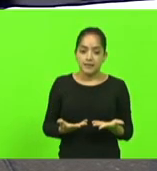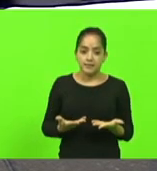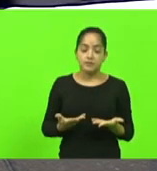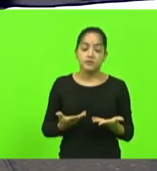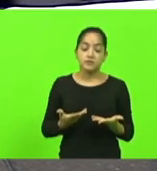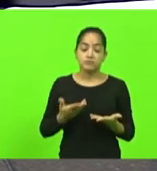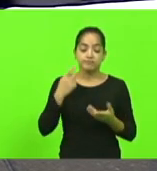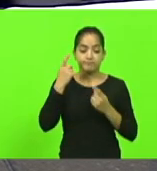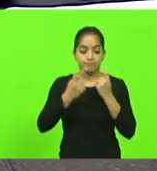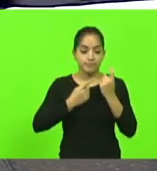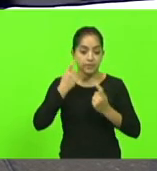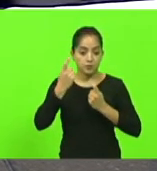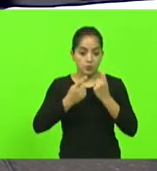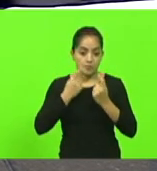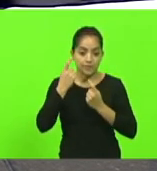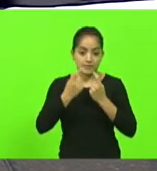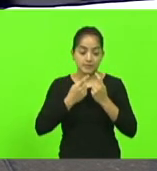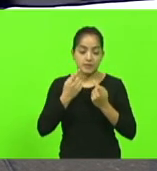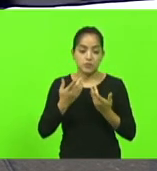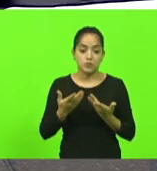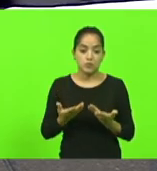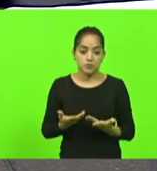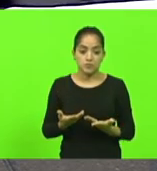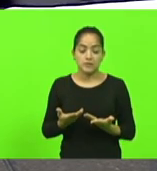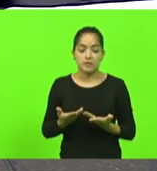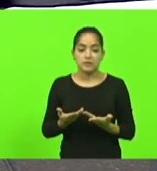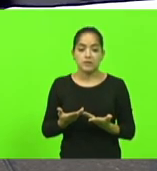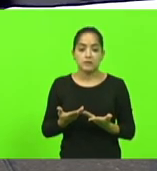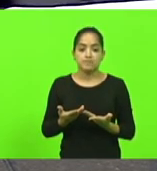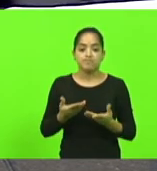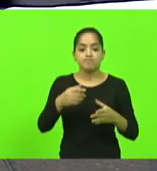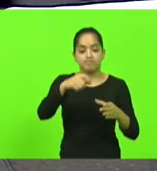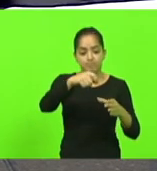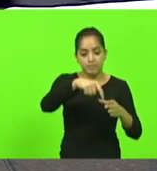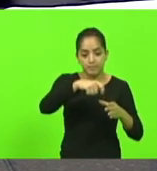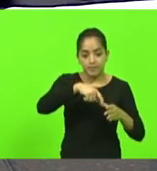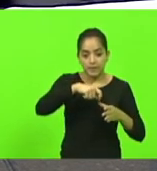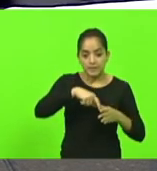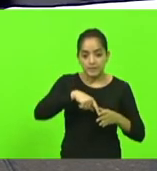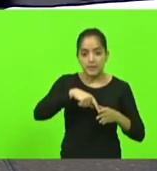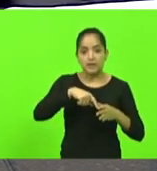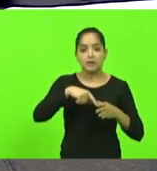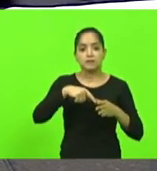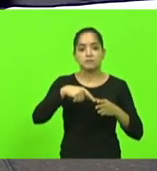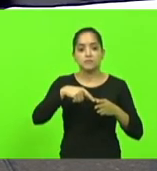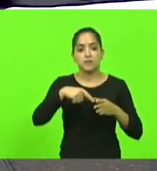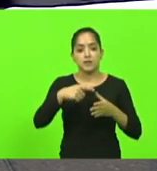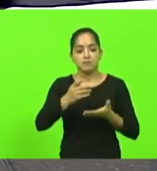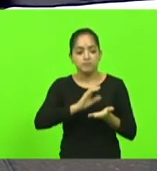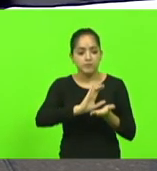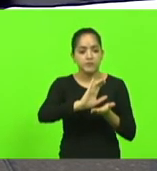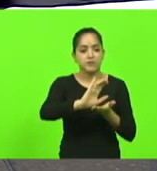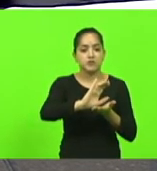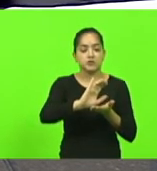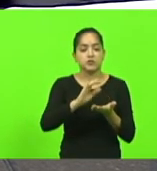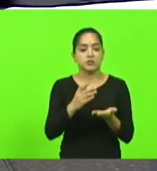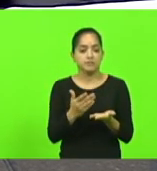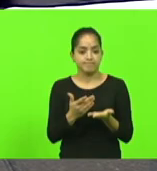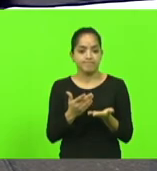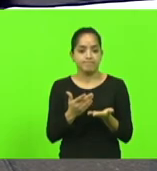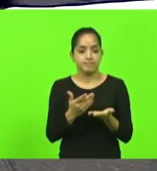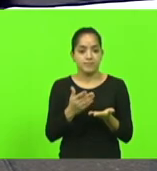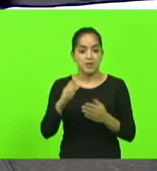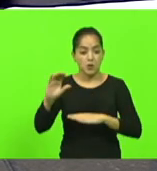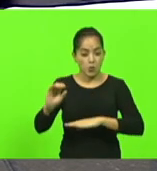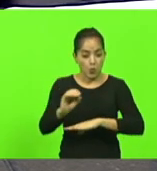preocupação com essa questão de plantar fazer um grande investimento o oeste de Santa